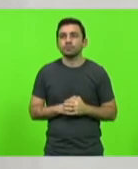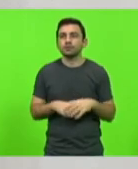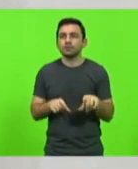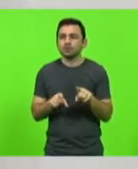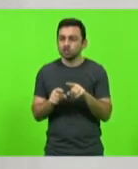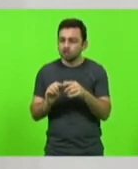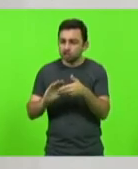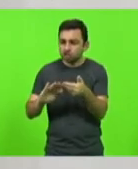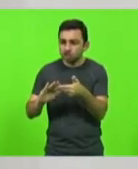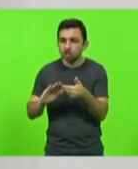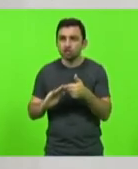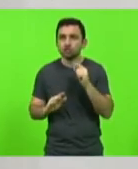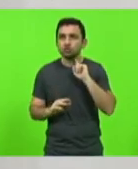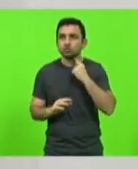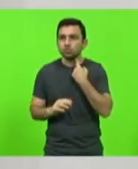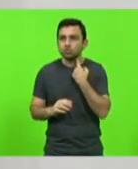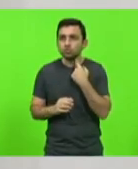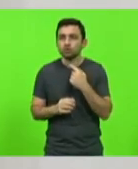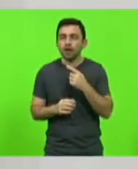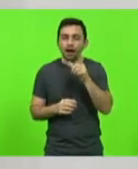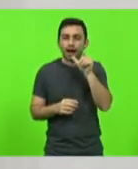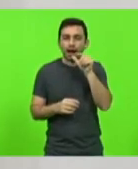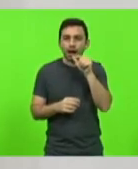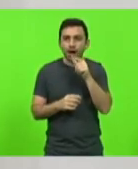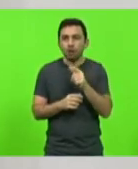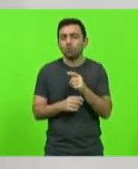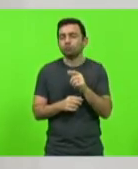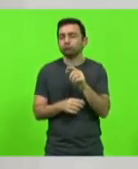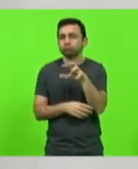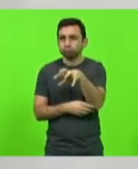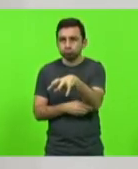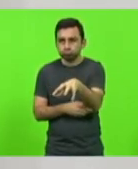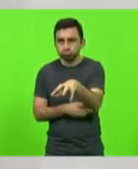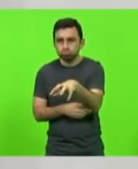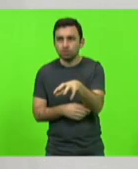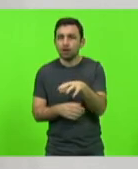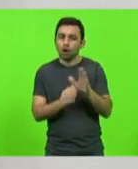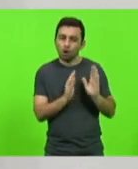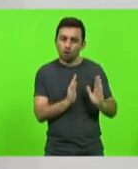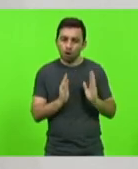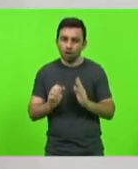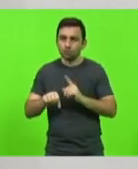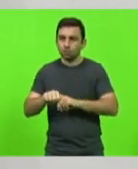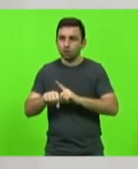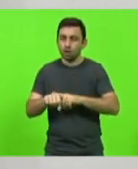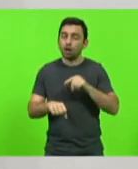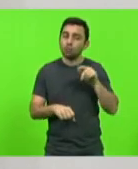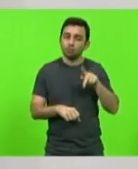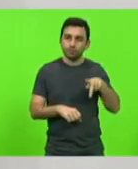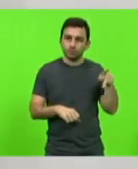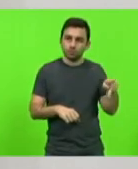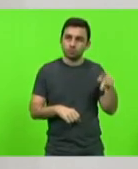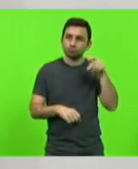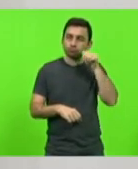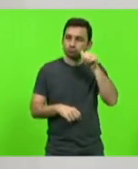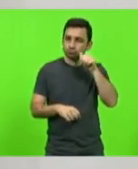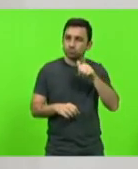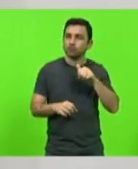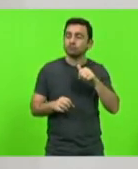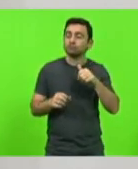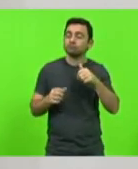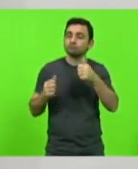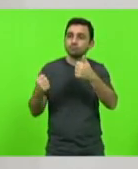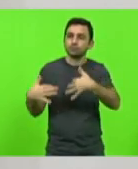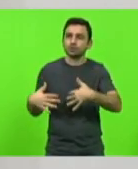daninhas e regando em horários previamente organizados pela professora. Os alunos se